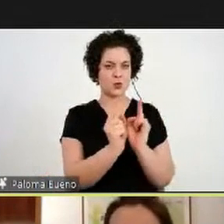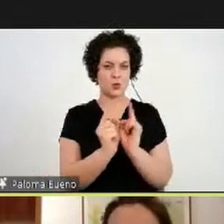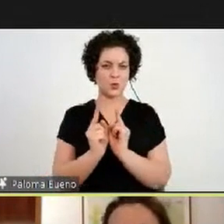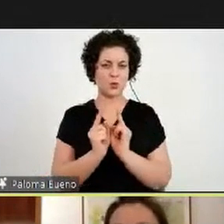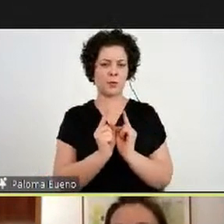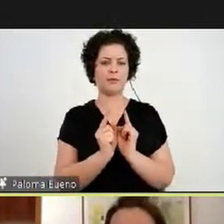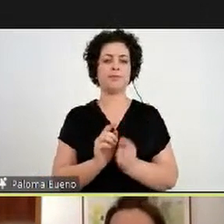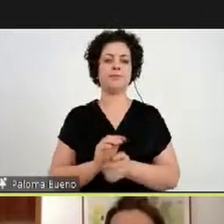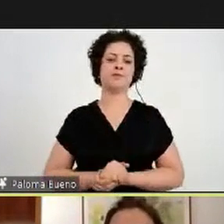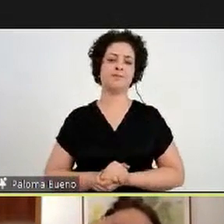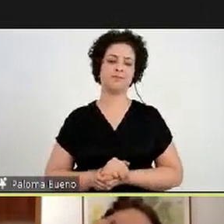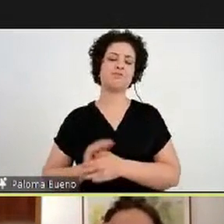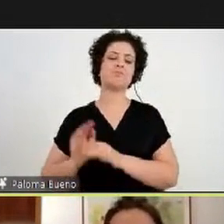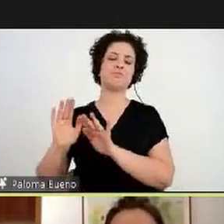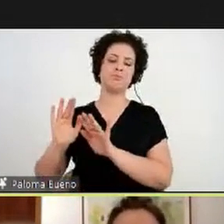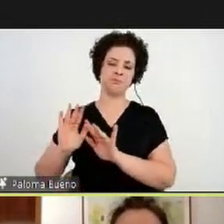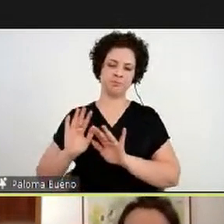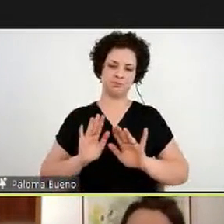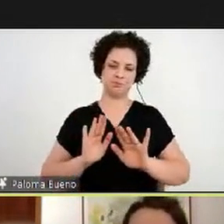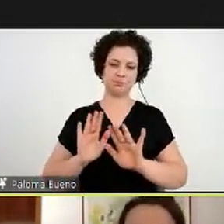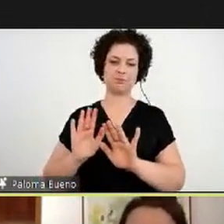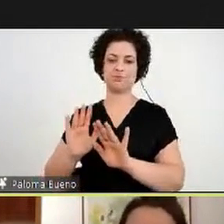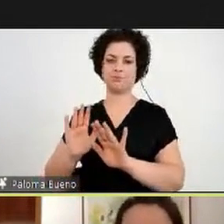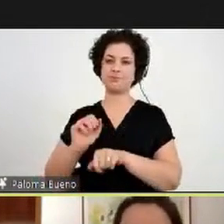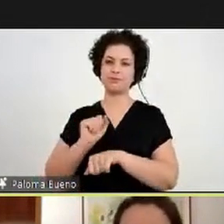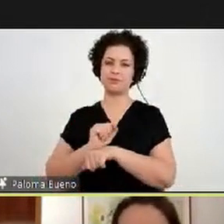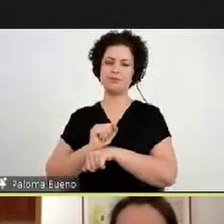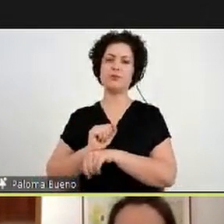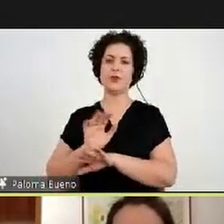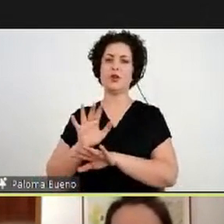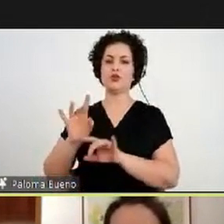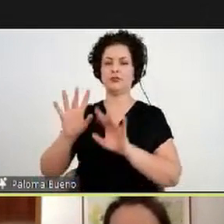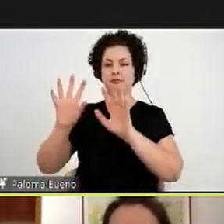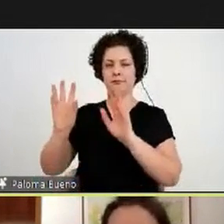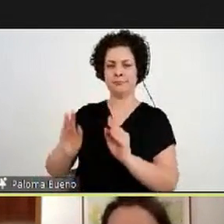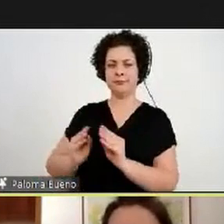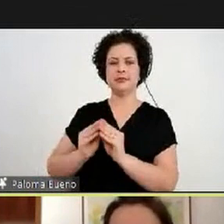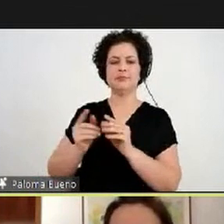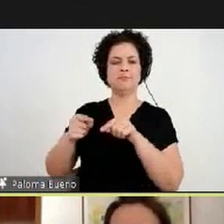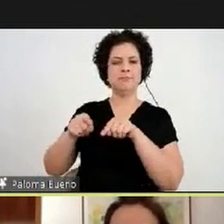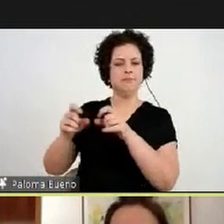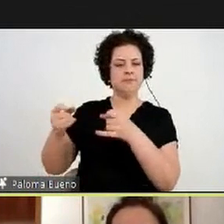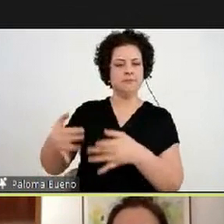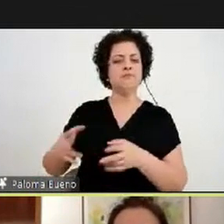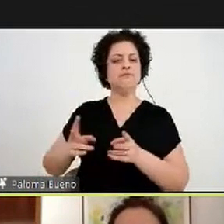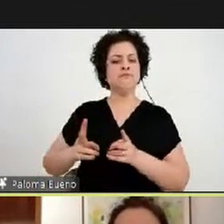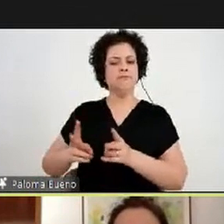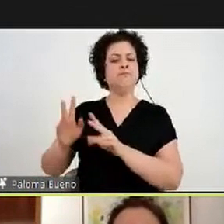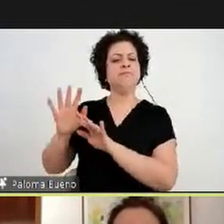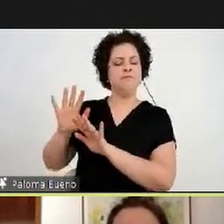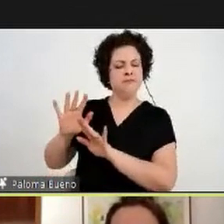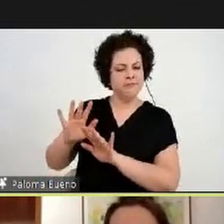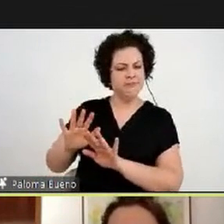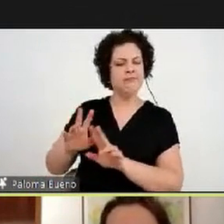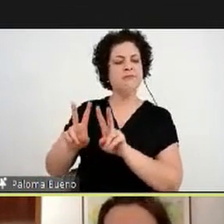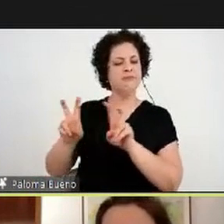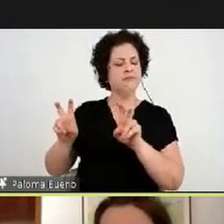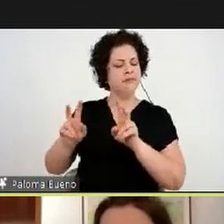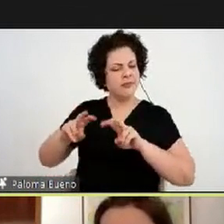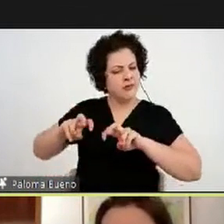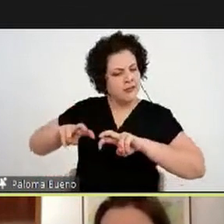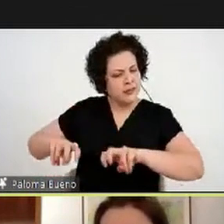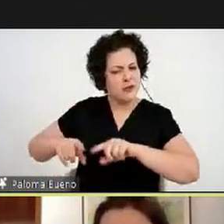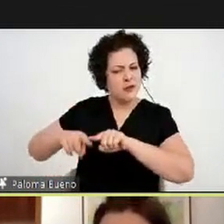seguindo ainda nessa... Eu parei um pouquinho só para trazer a parceria, então, seguindo, explorando